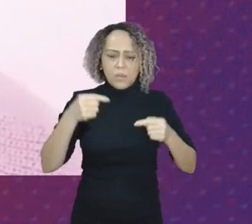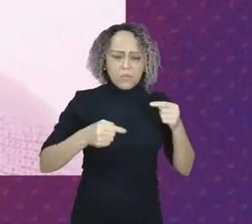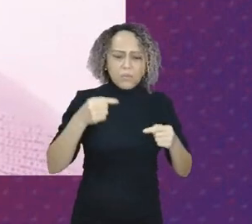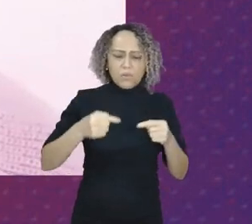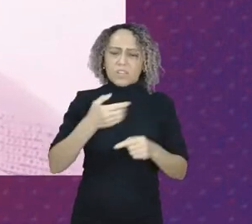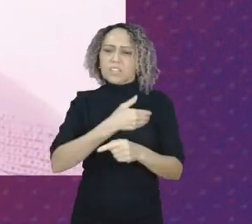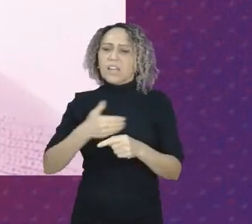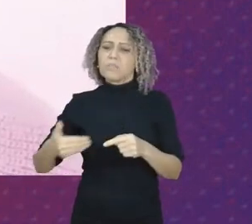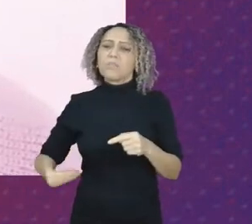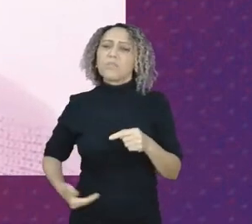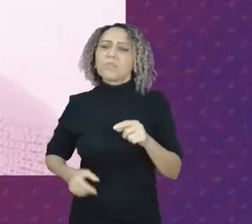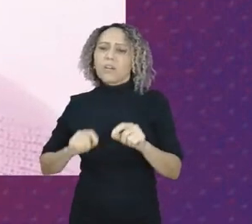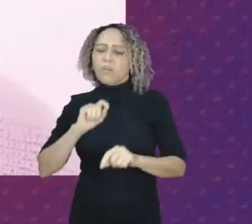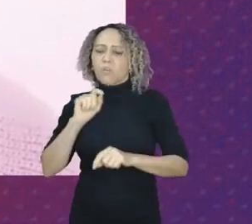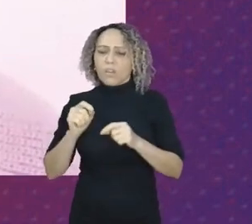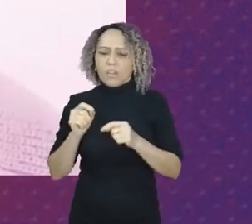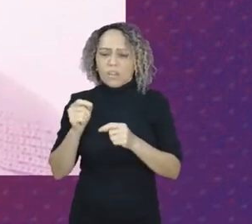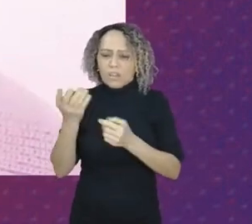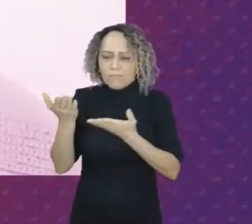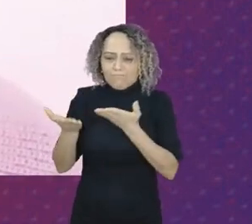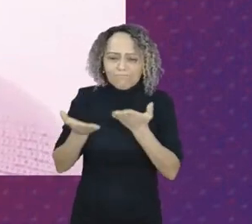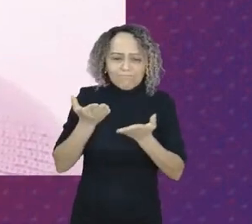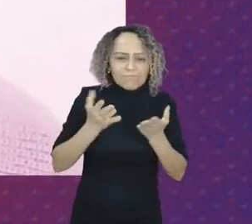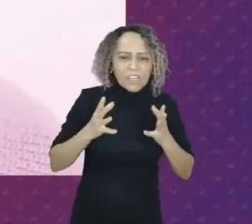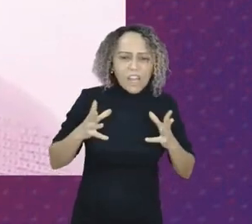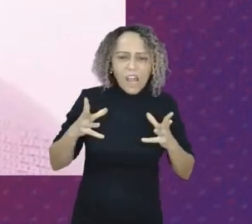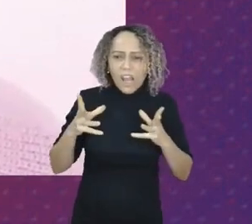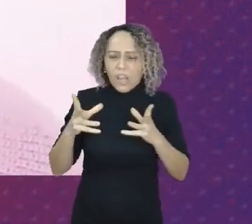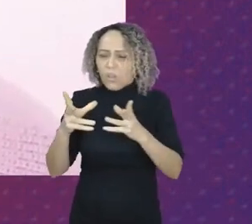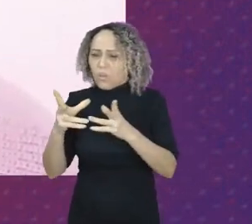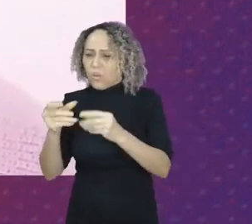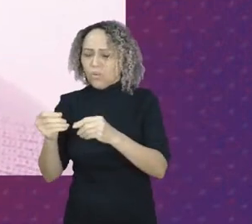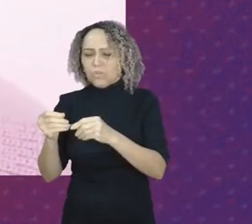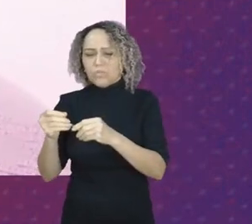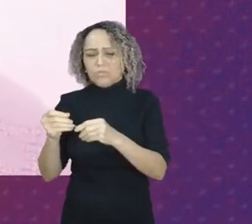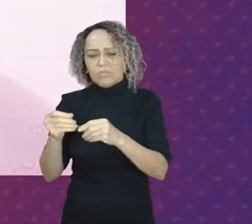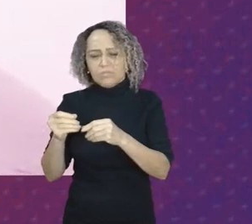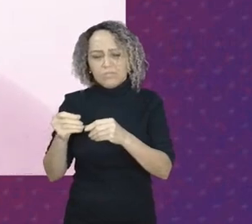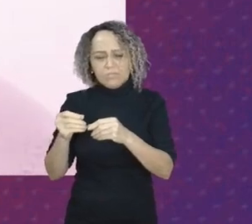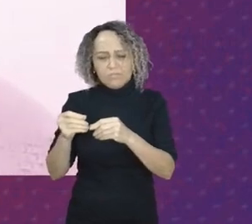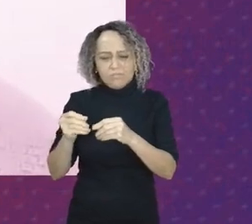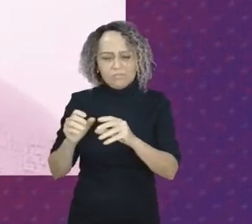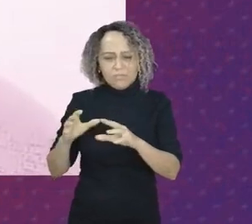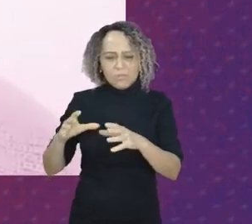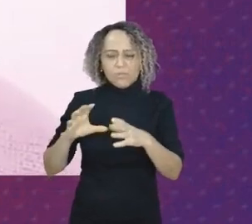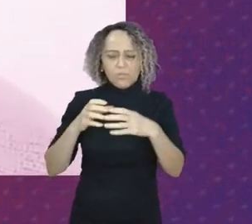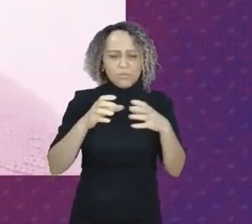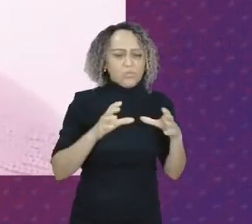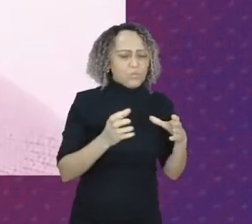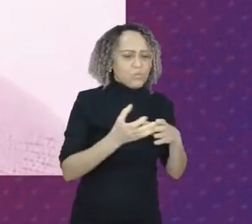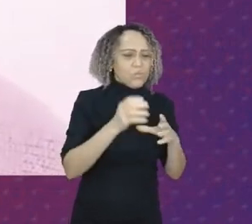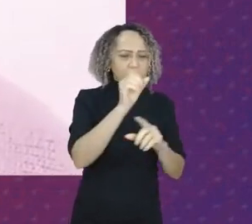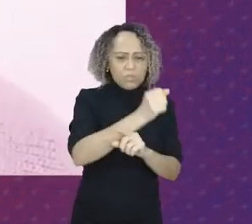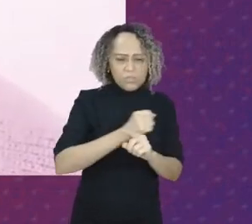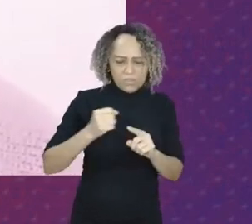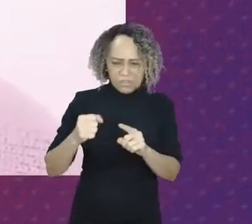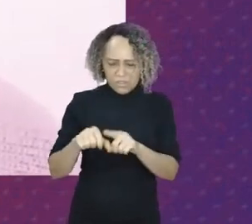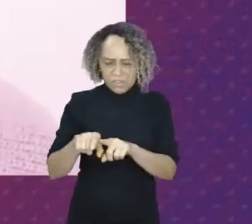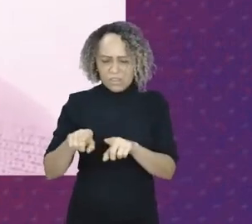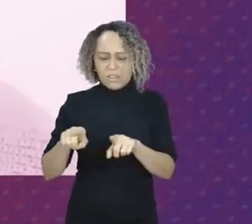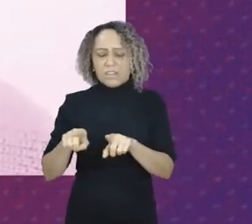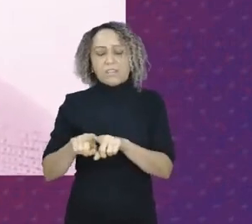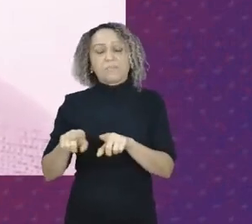públicas que atenda a todos os segmentos, mas que atenda a população